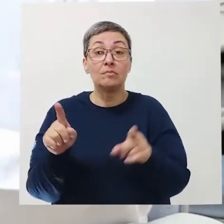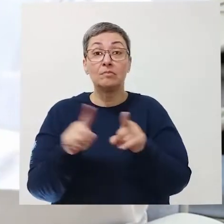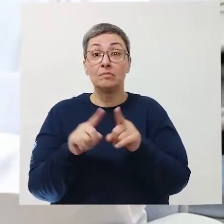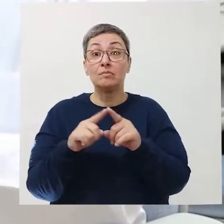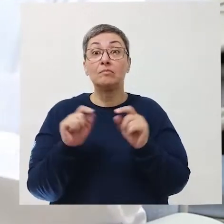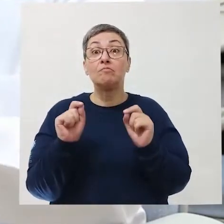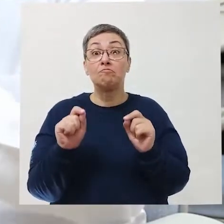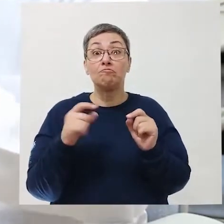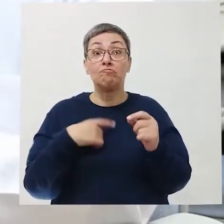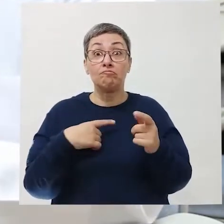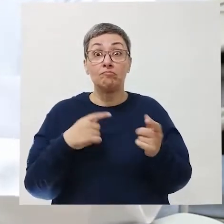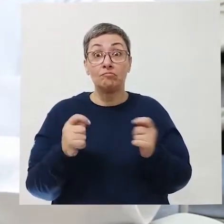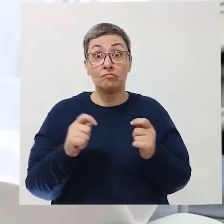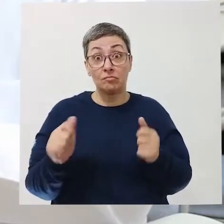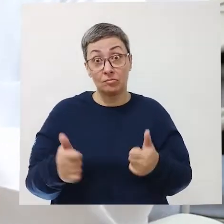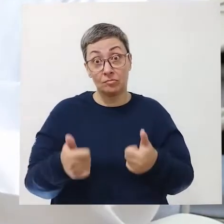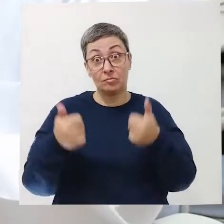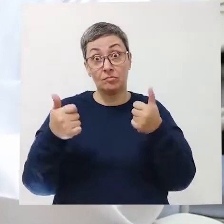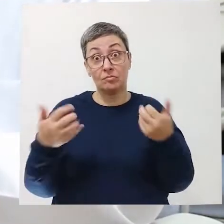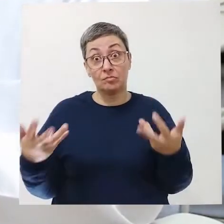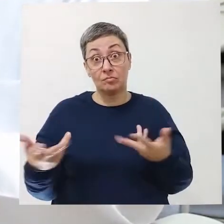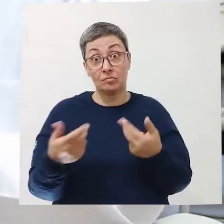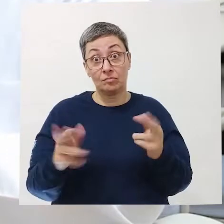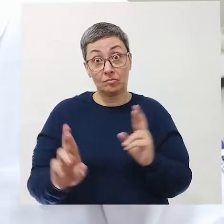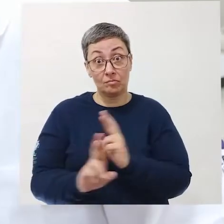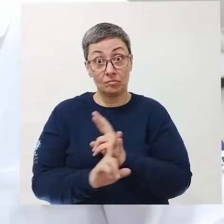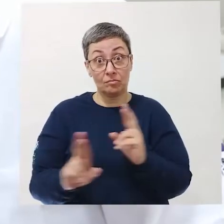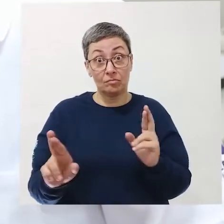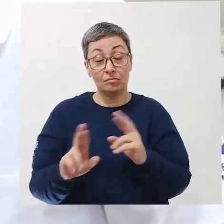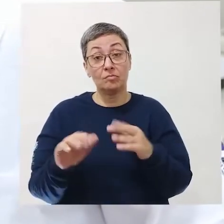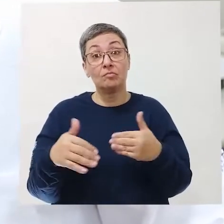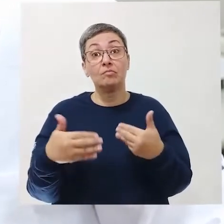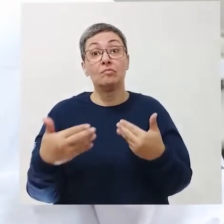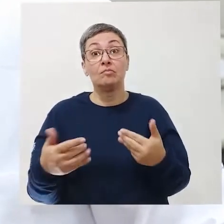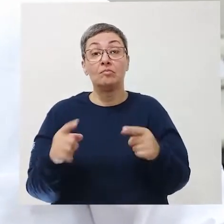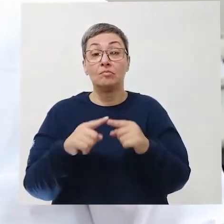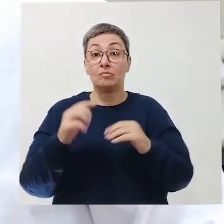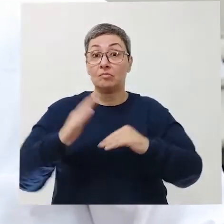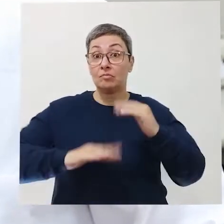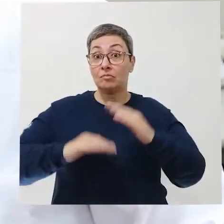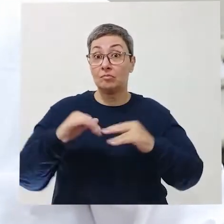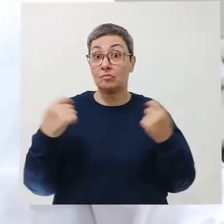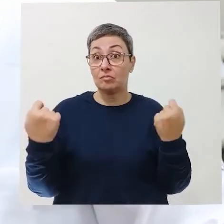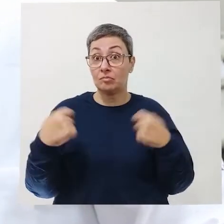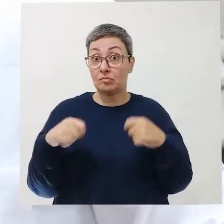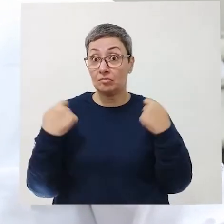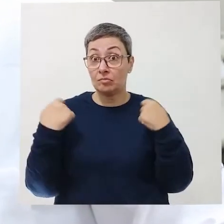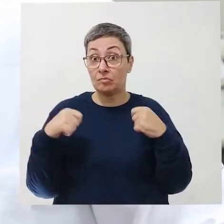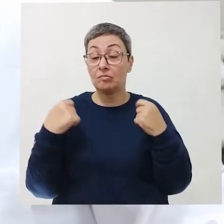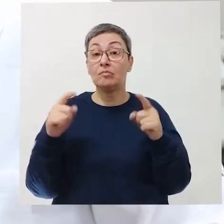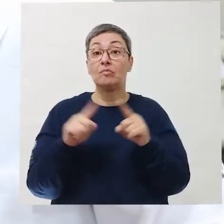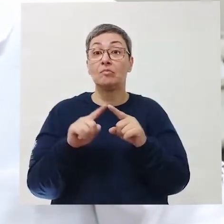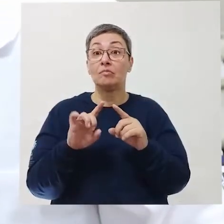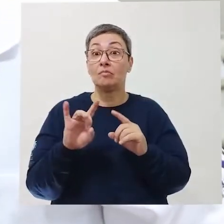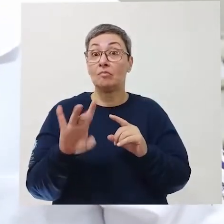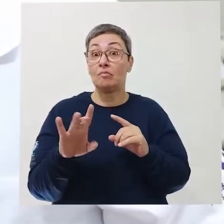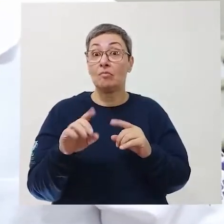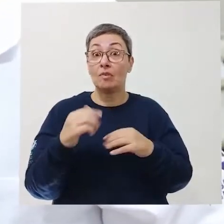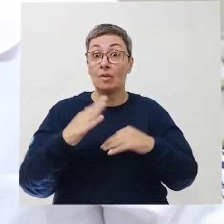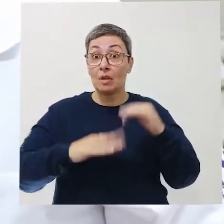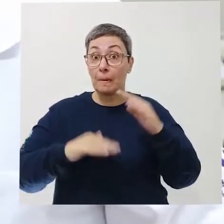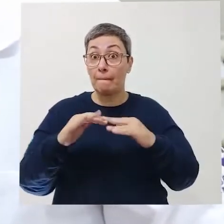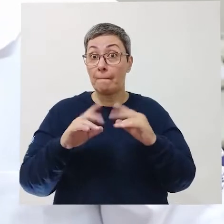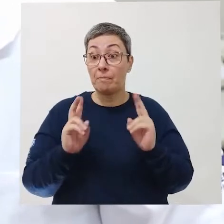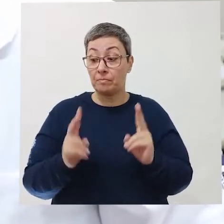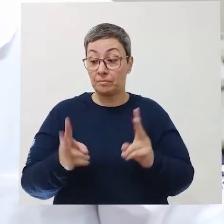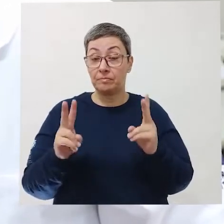o pode, então, levar a uma melhor qualidade das suas relações. Então, assim como a atividade física, apenas quando ela é praticada